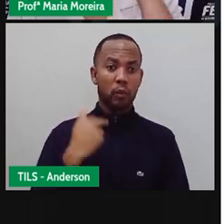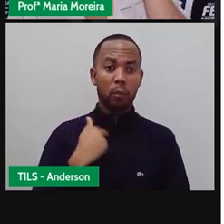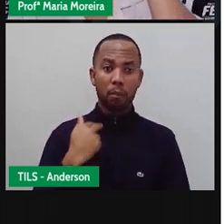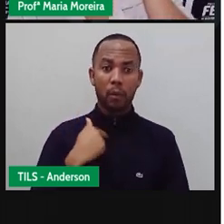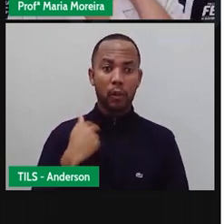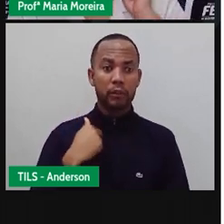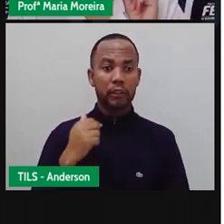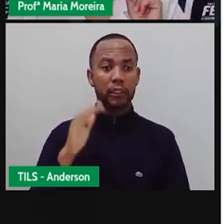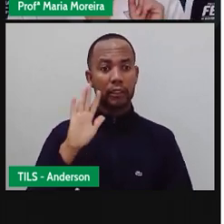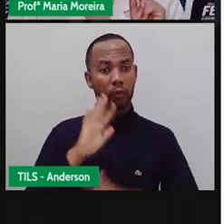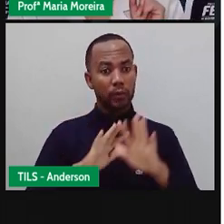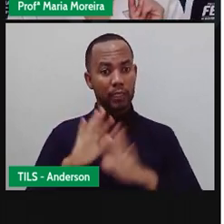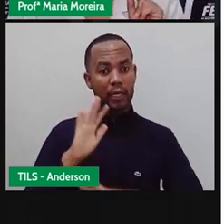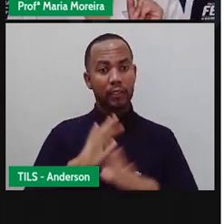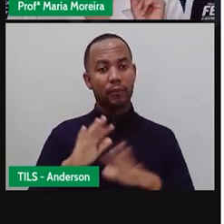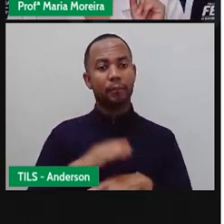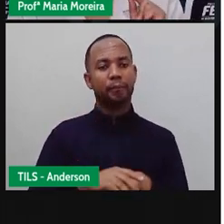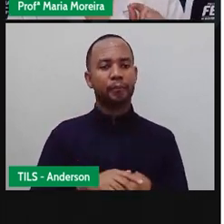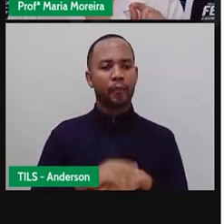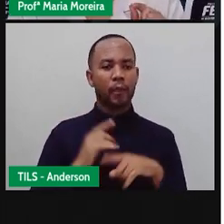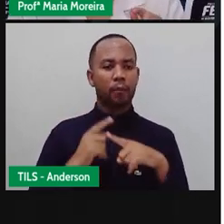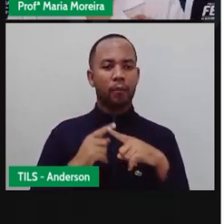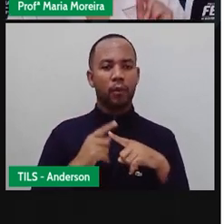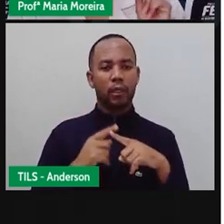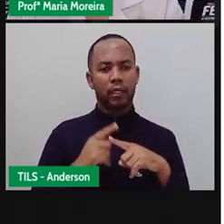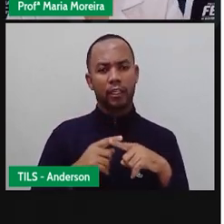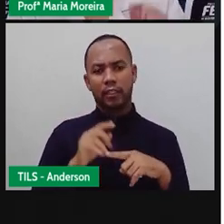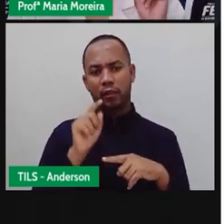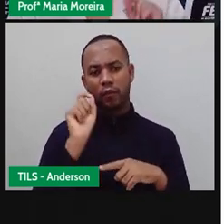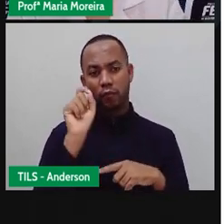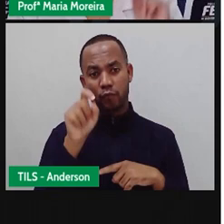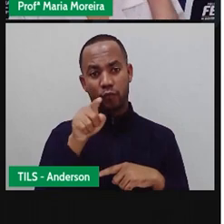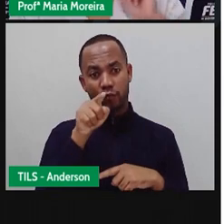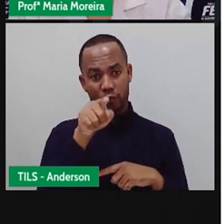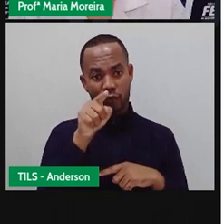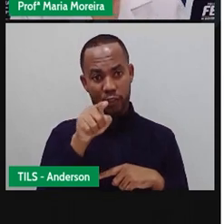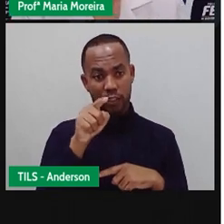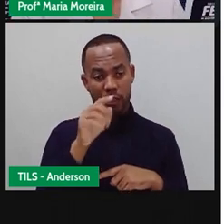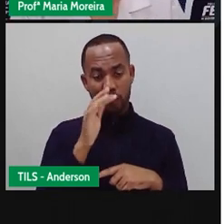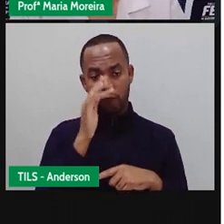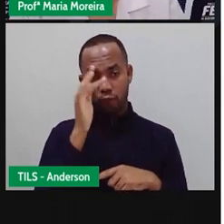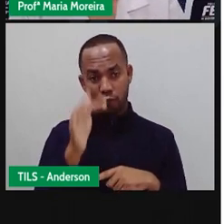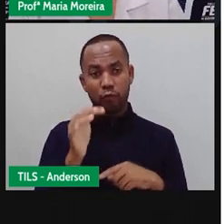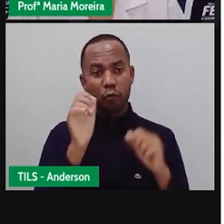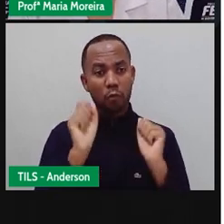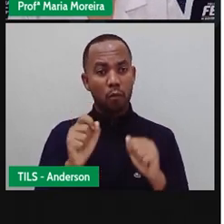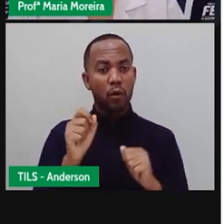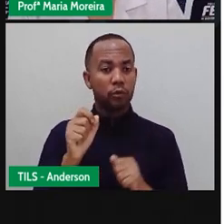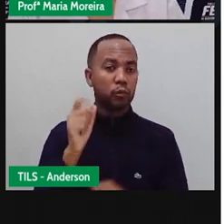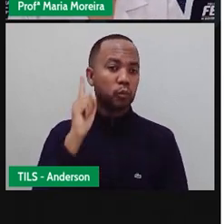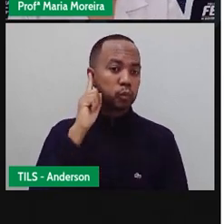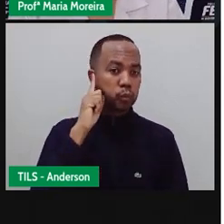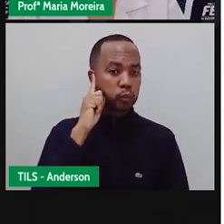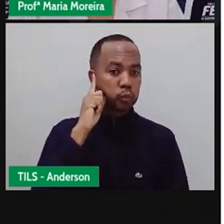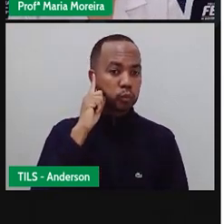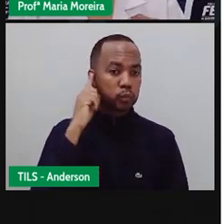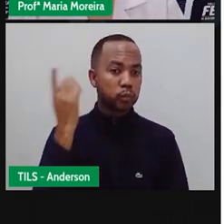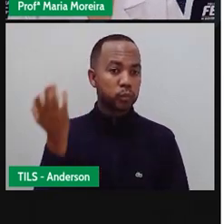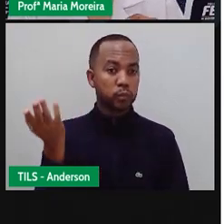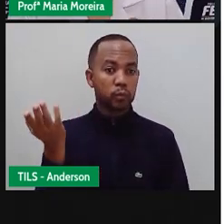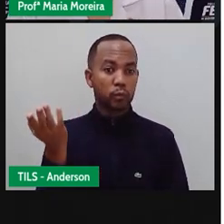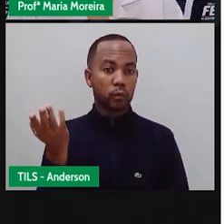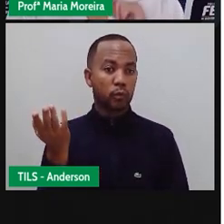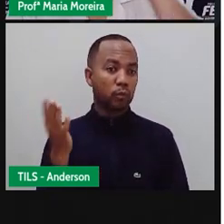danifica qualquer parte da orelha O que que acontece? A gente tem o quê? Uma perda significativa aí Da audição Então